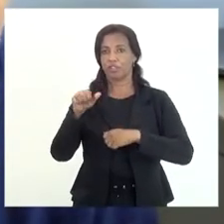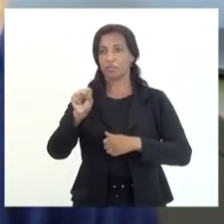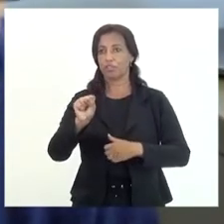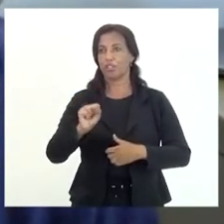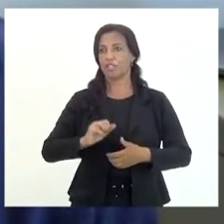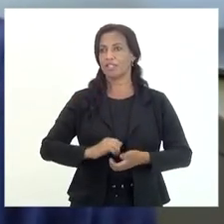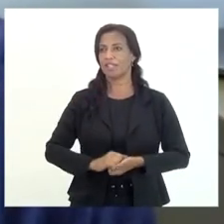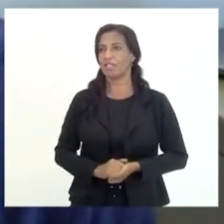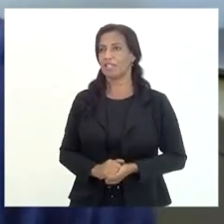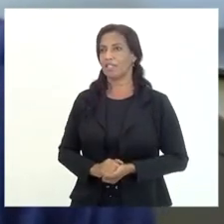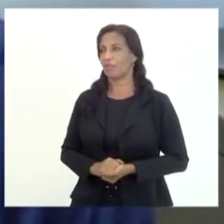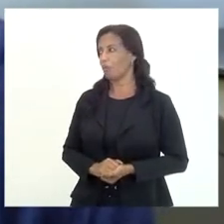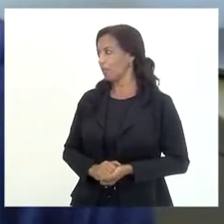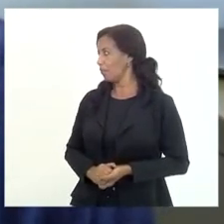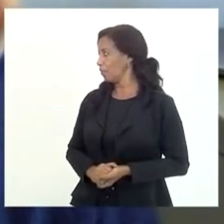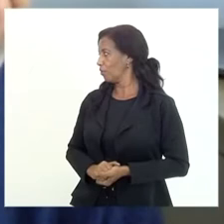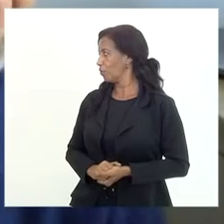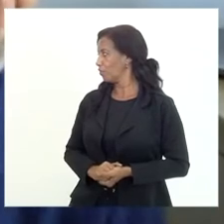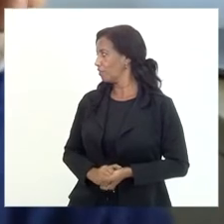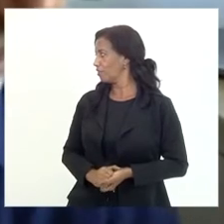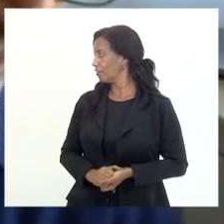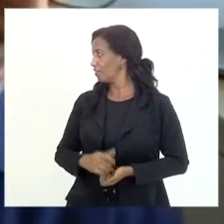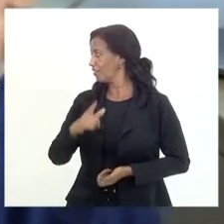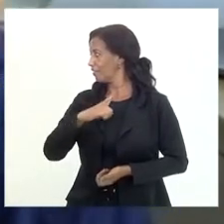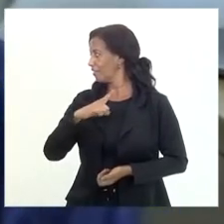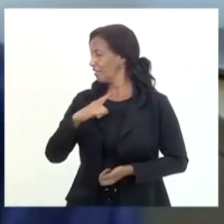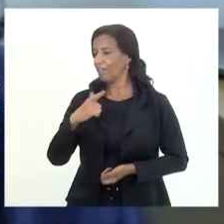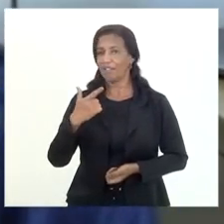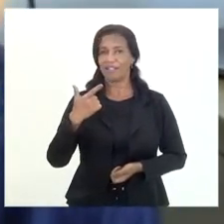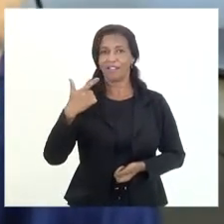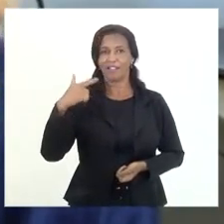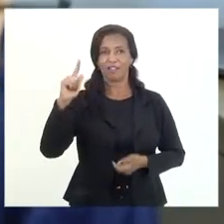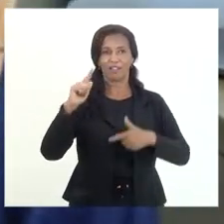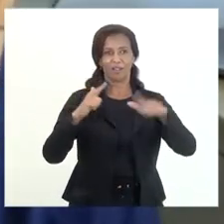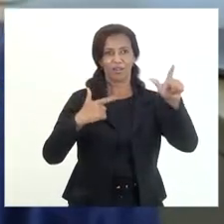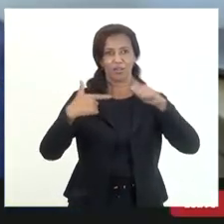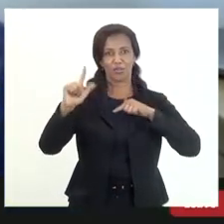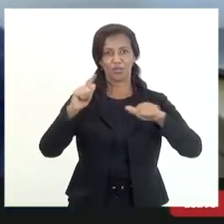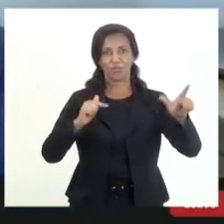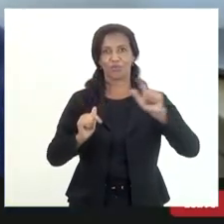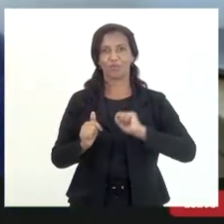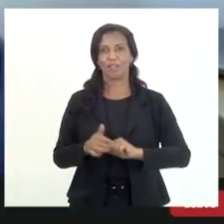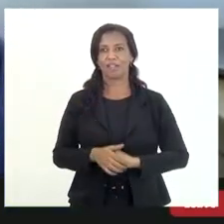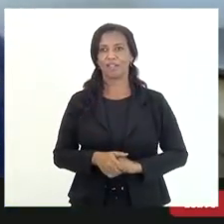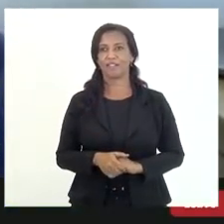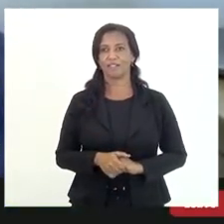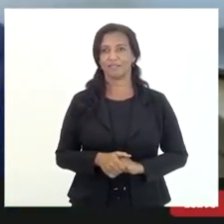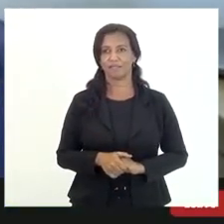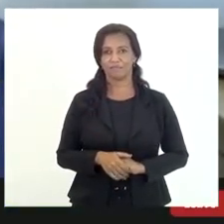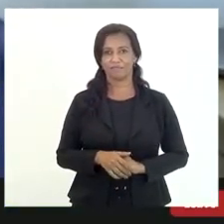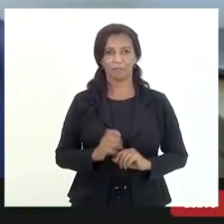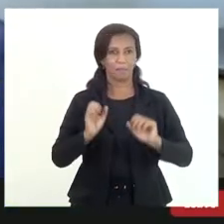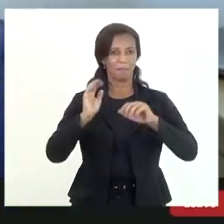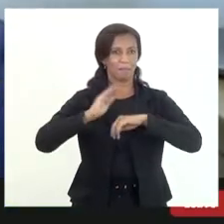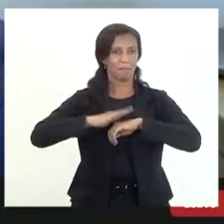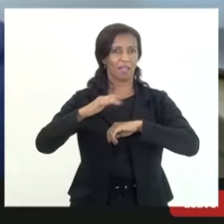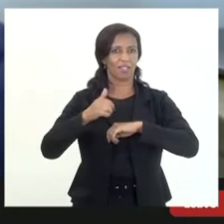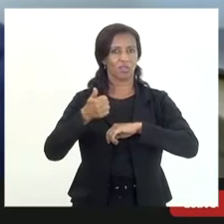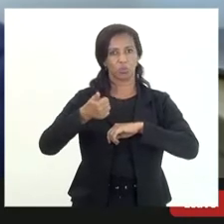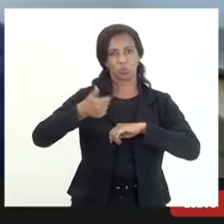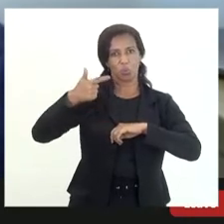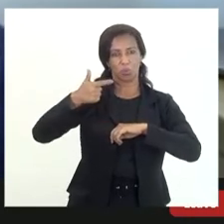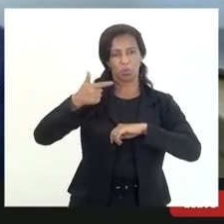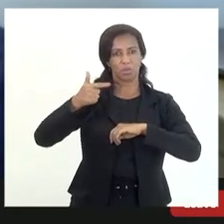e além do mais tem alguns que eu não sei dizer quantos mas possivelmente mais de uma dúzia